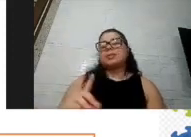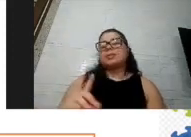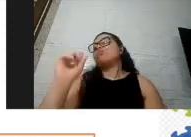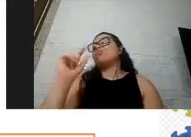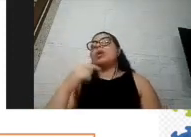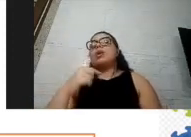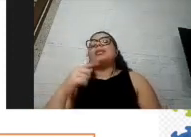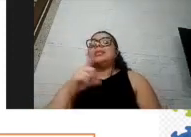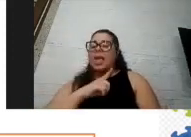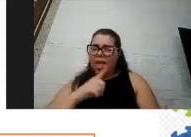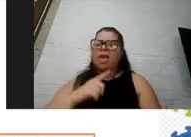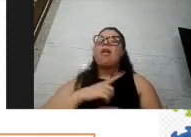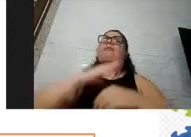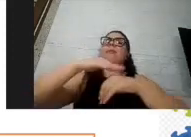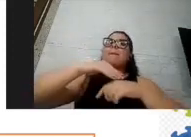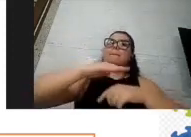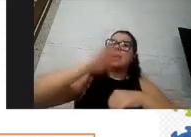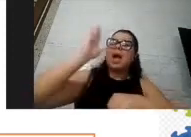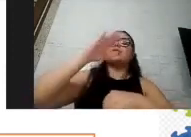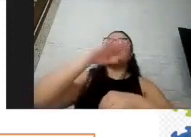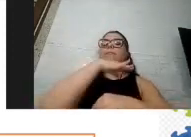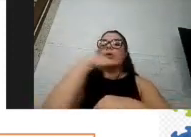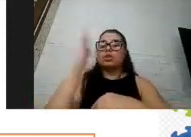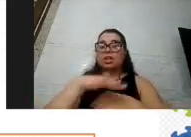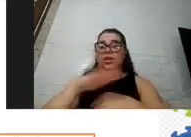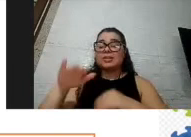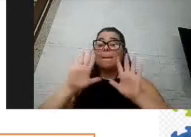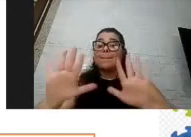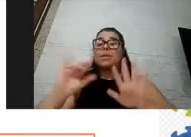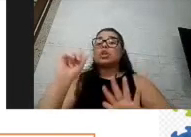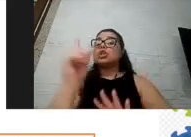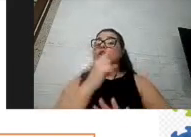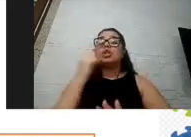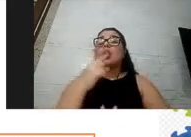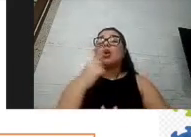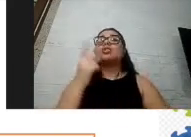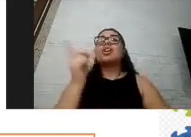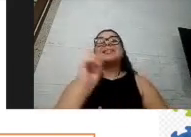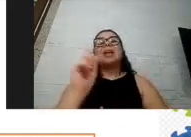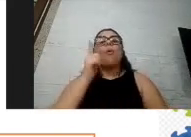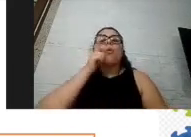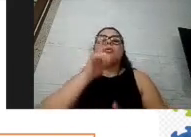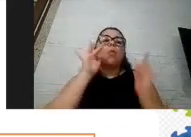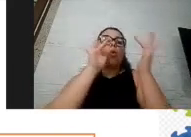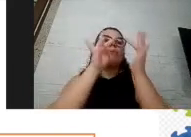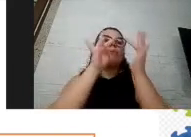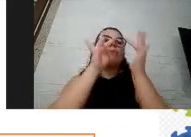nem com o familiar para poder descrever e geralmente claro a gente entende familiares que tem